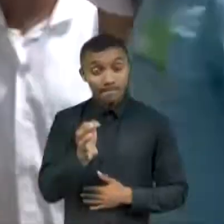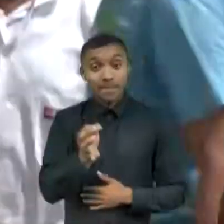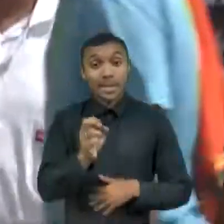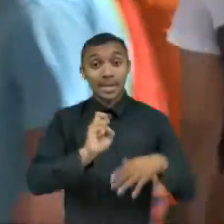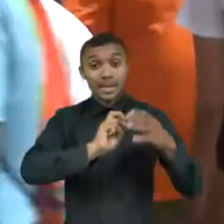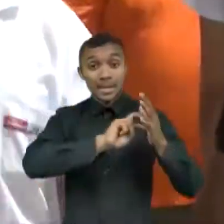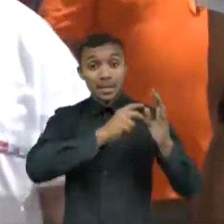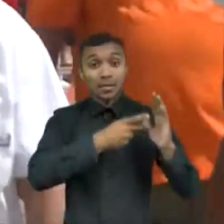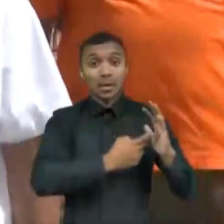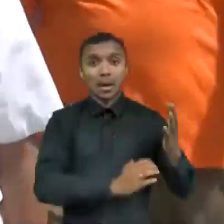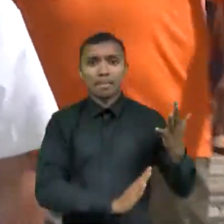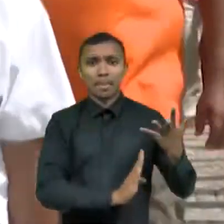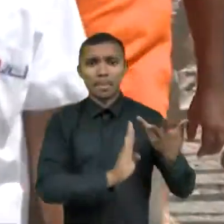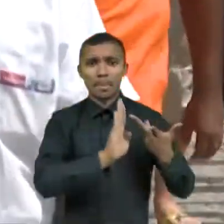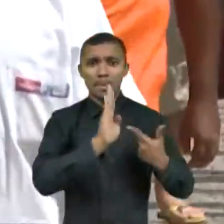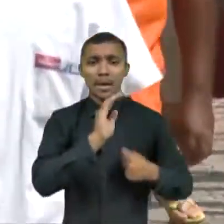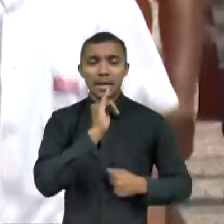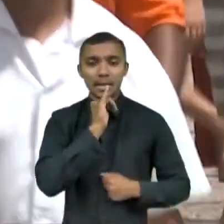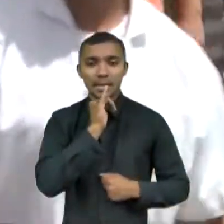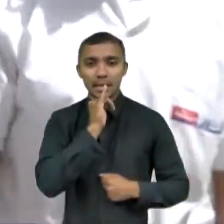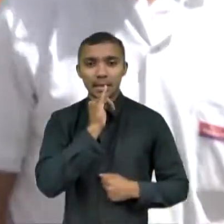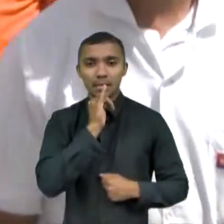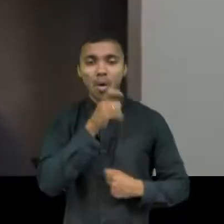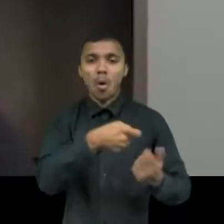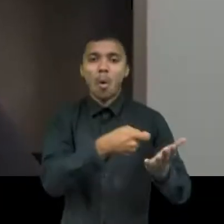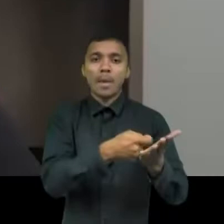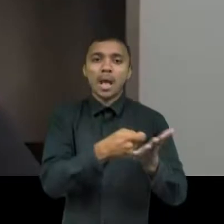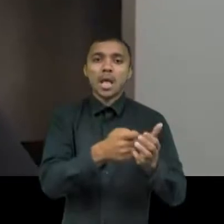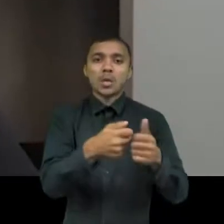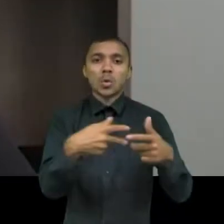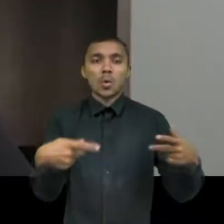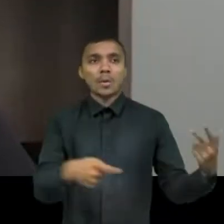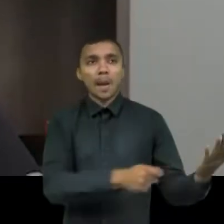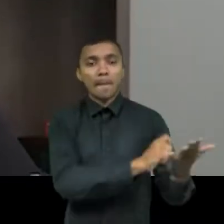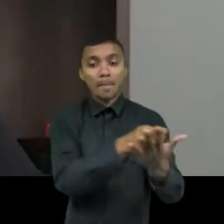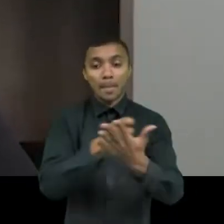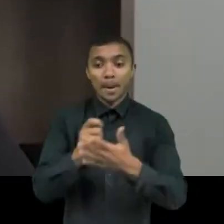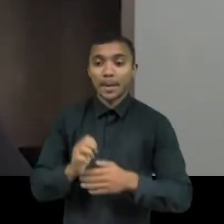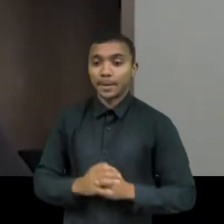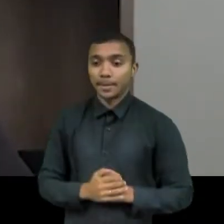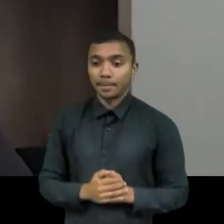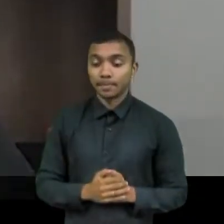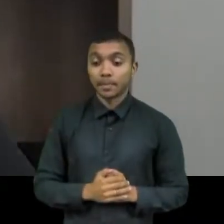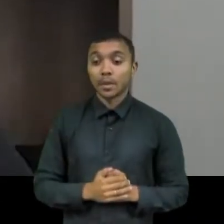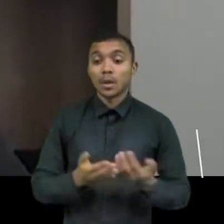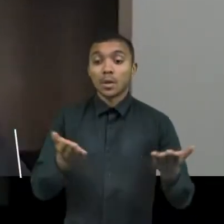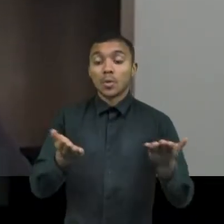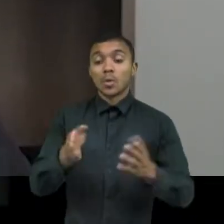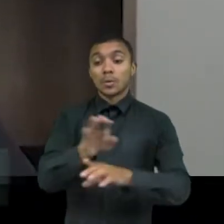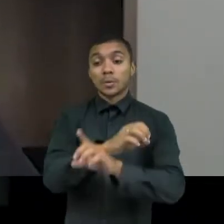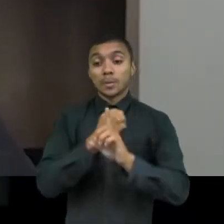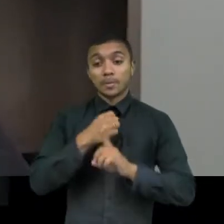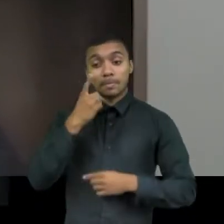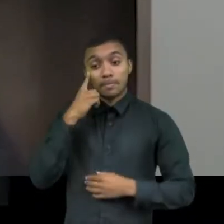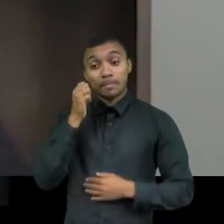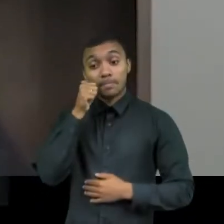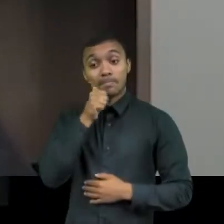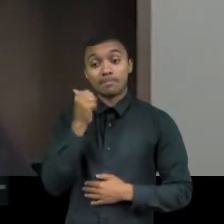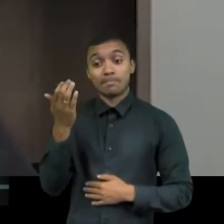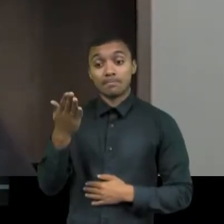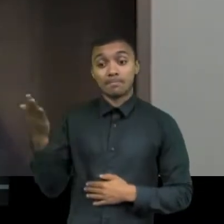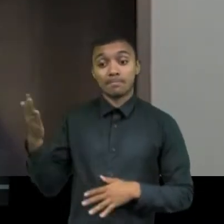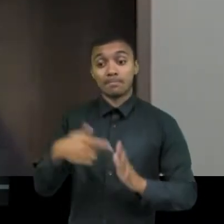fatores, como as pressões estéticas e obrigações financeiras. Vivemos em uma sociedade hoje, onde a mulher precisa ser